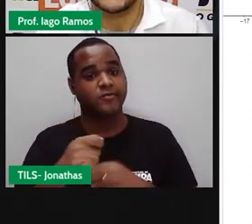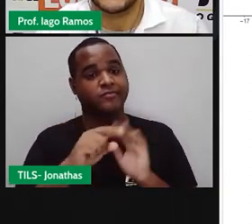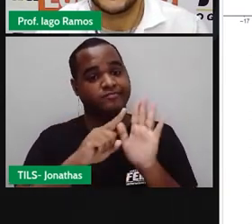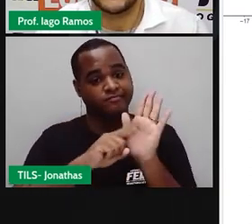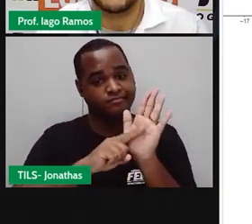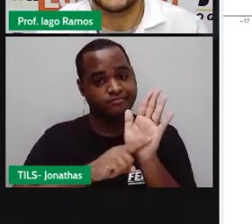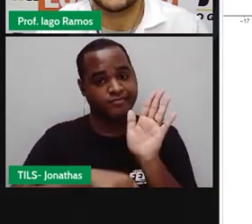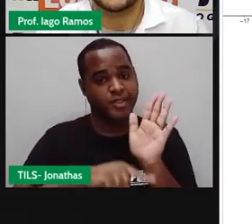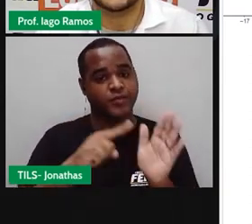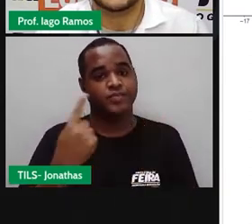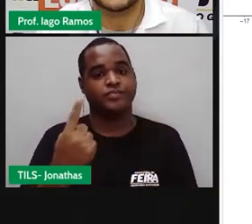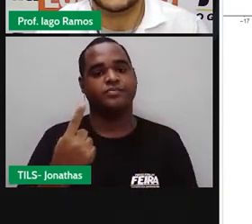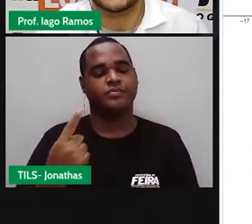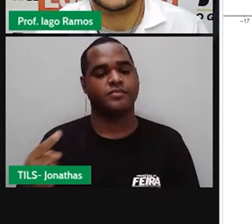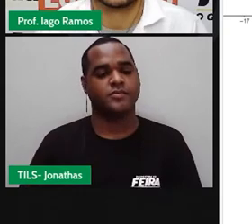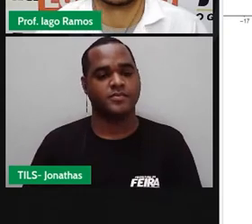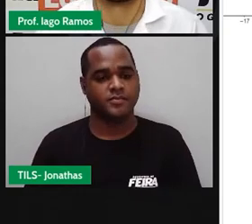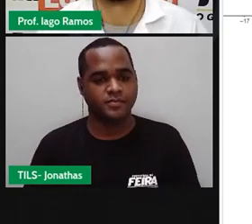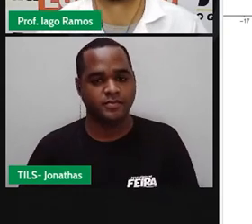do zero. É o menos um.